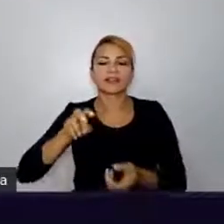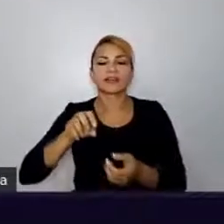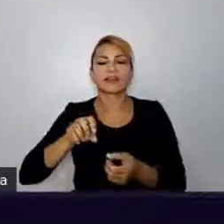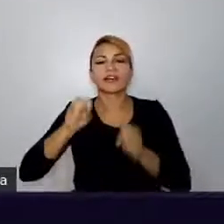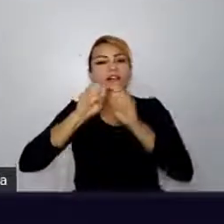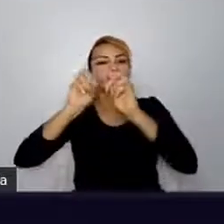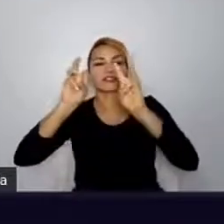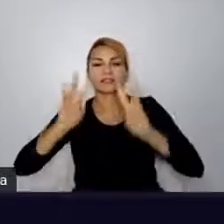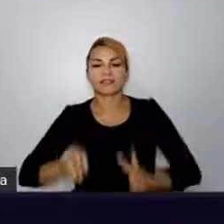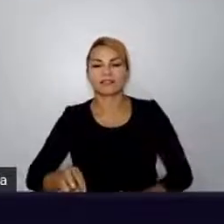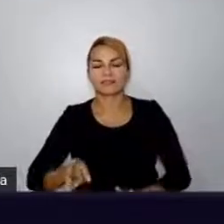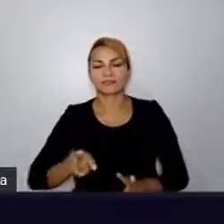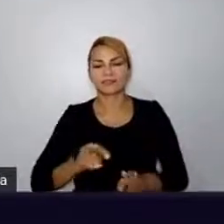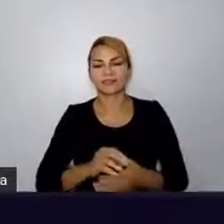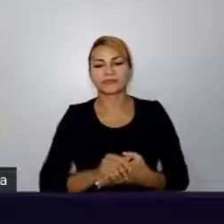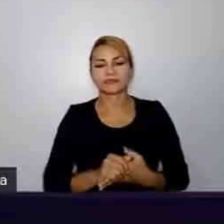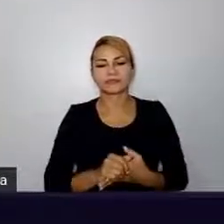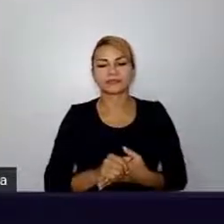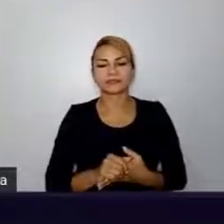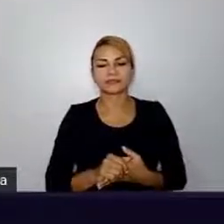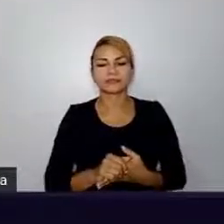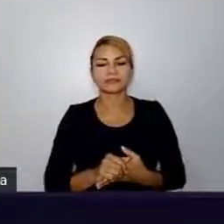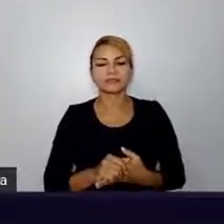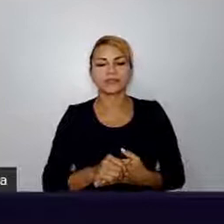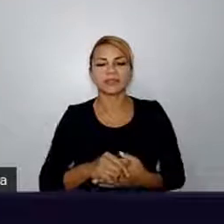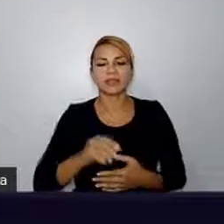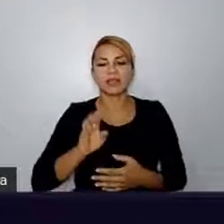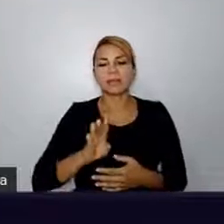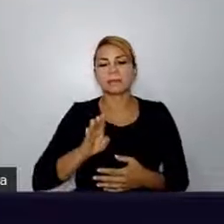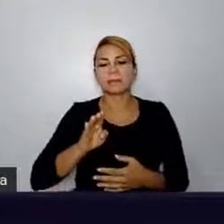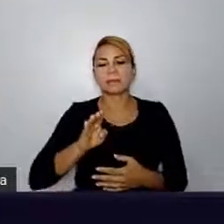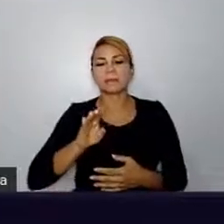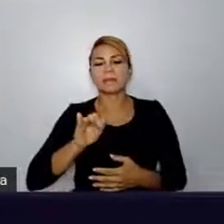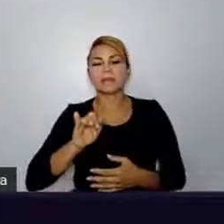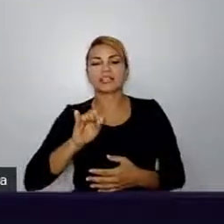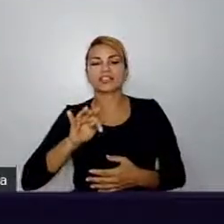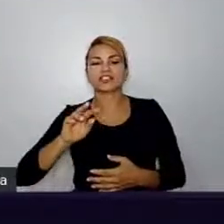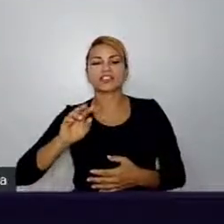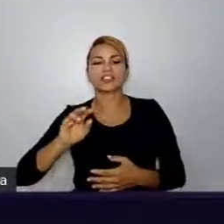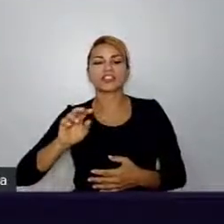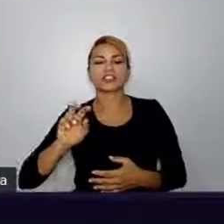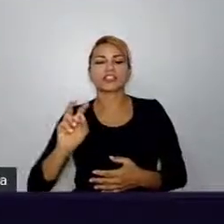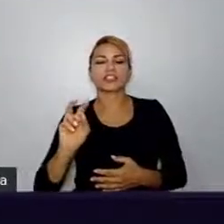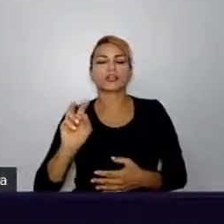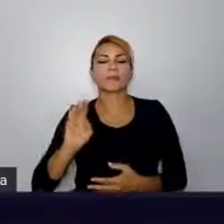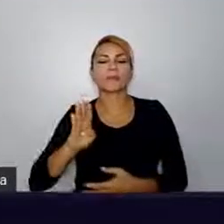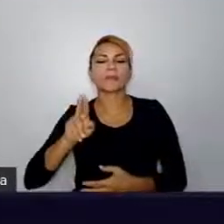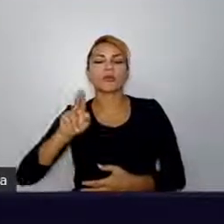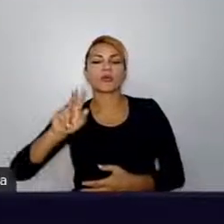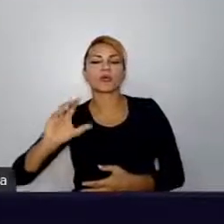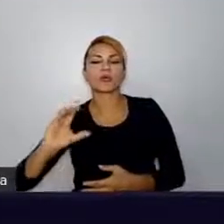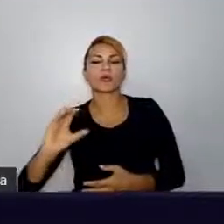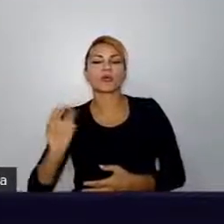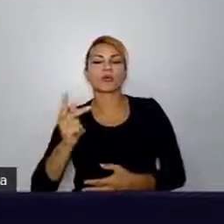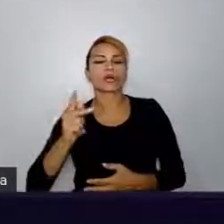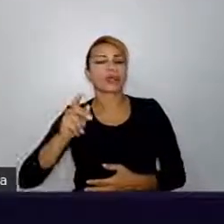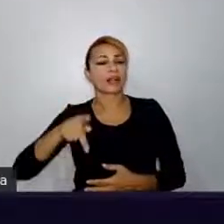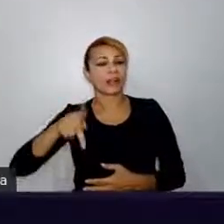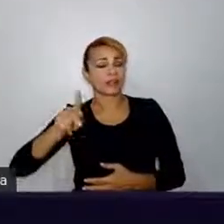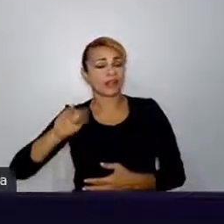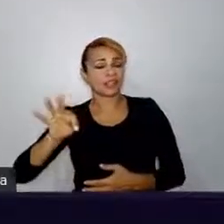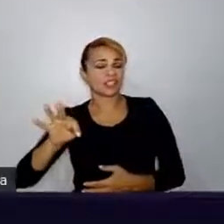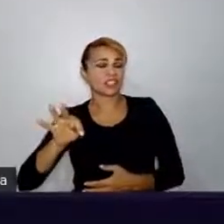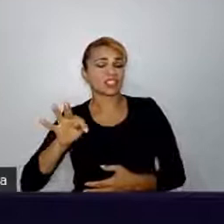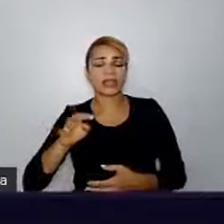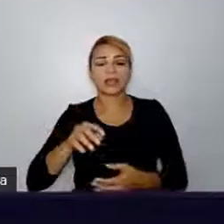Bom, nada de GitHub, Bitbucket, GitLab, nada de Gishy, nada de compartilhar um